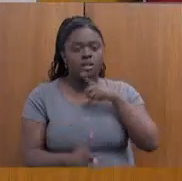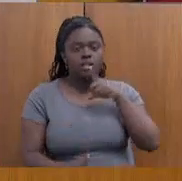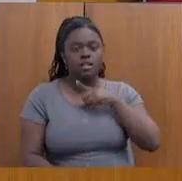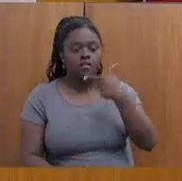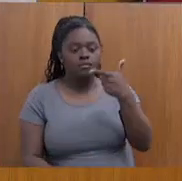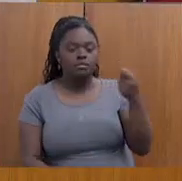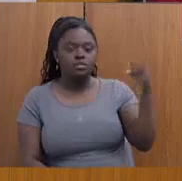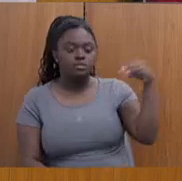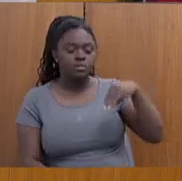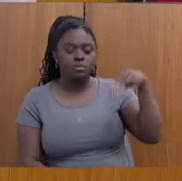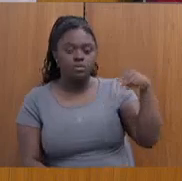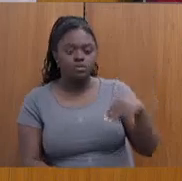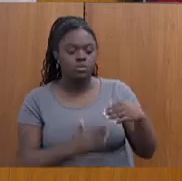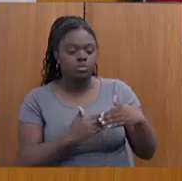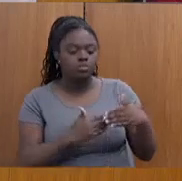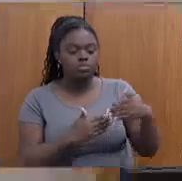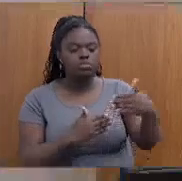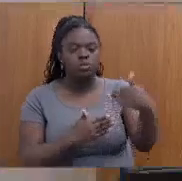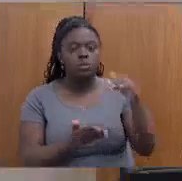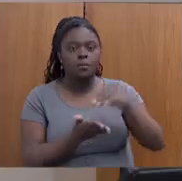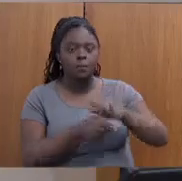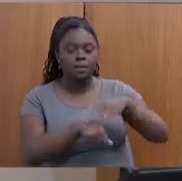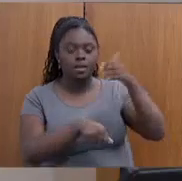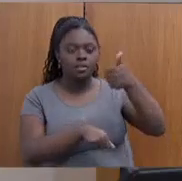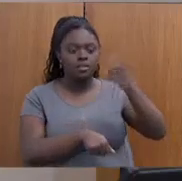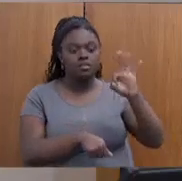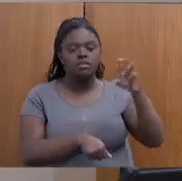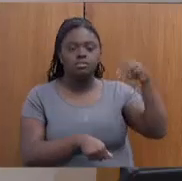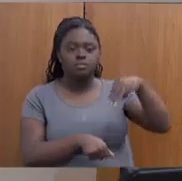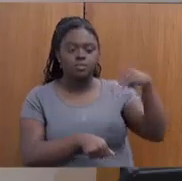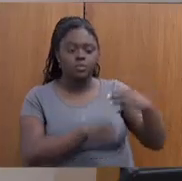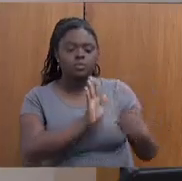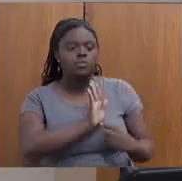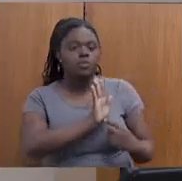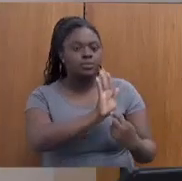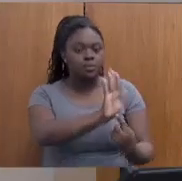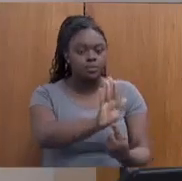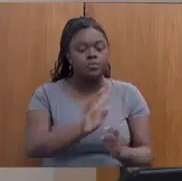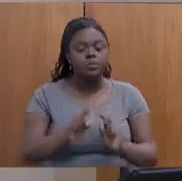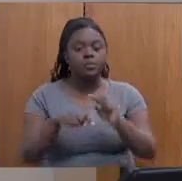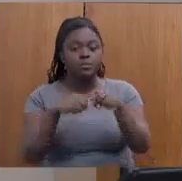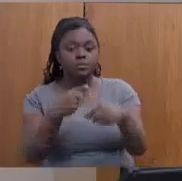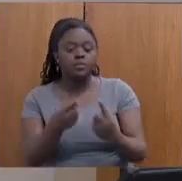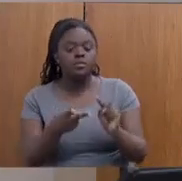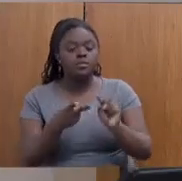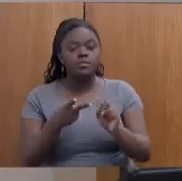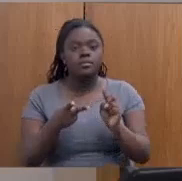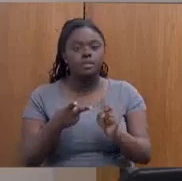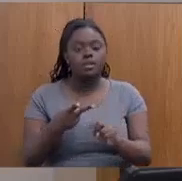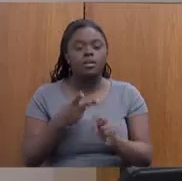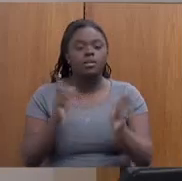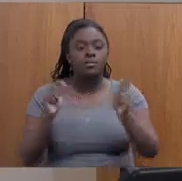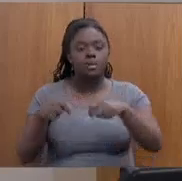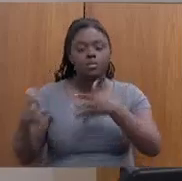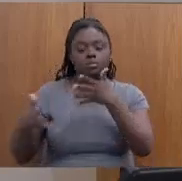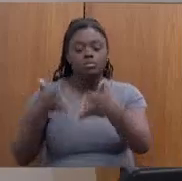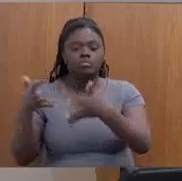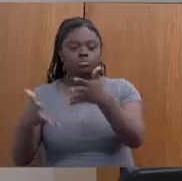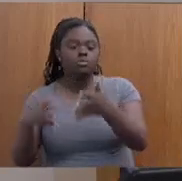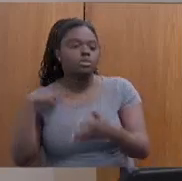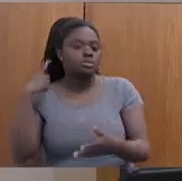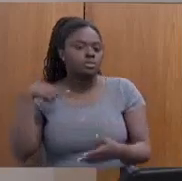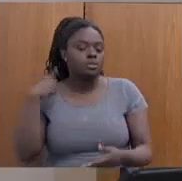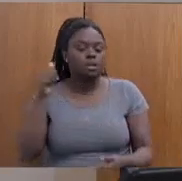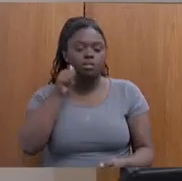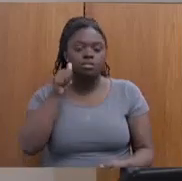minutos, prorrogáveis por mais 10 minutos para sua exposição. Na sequência, será concedida a palavra aos deputados e